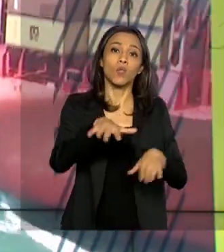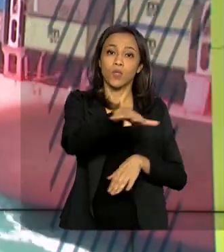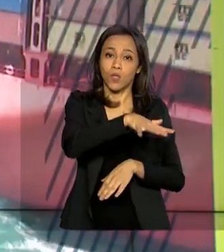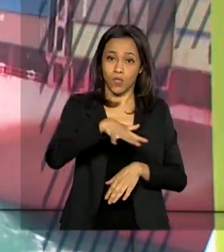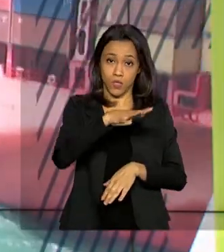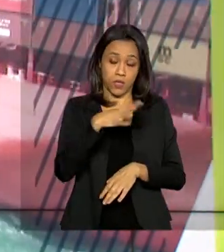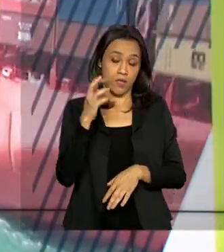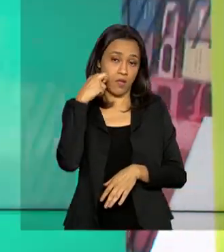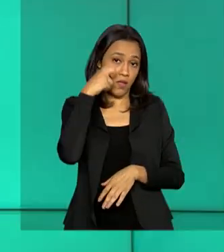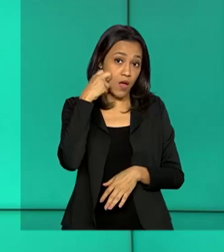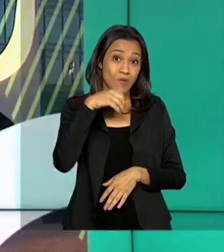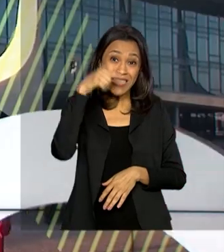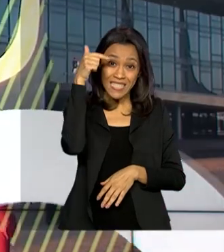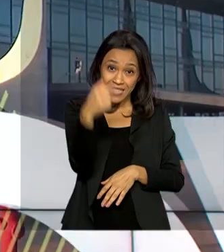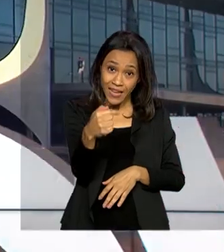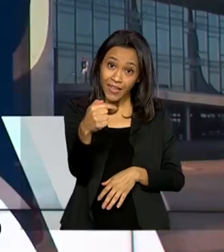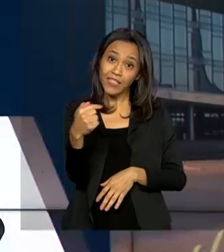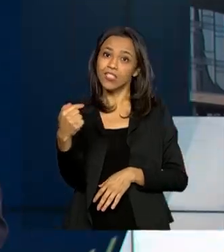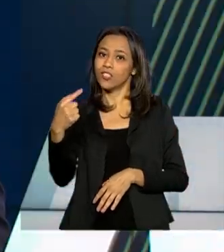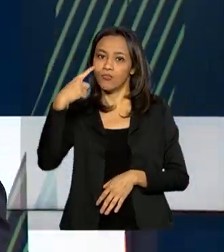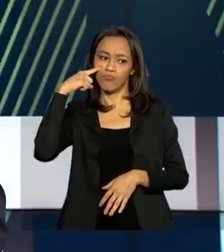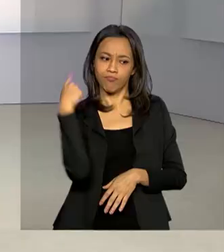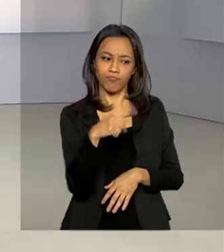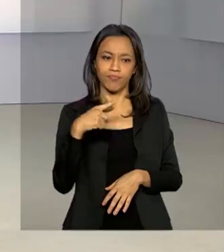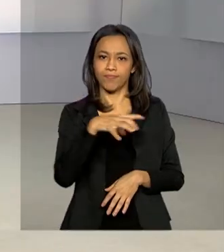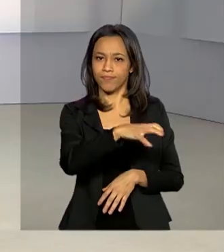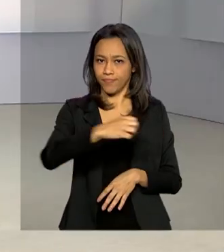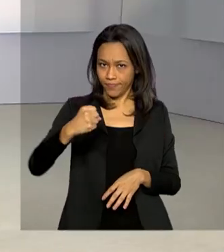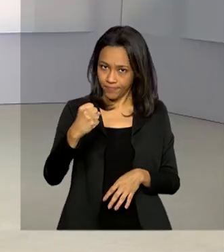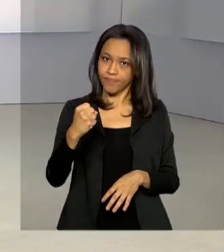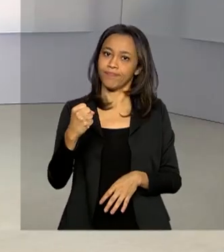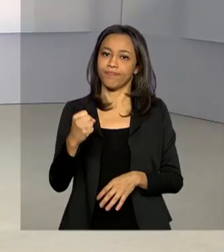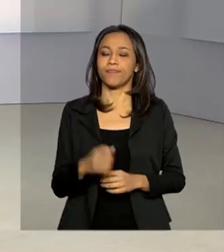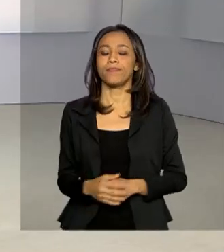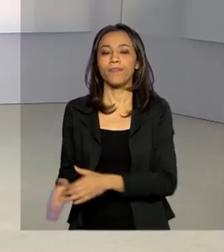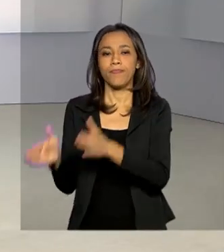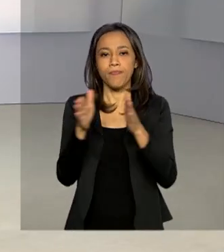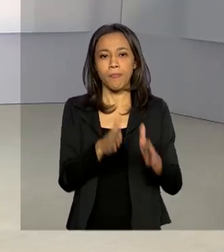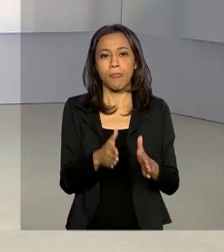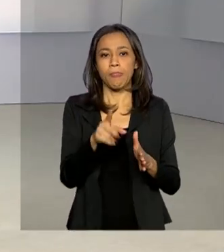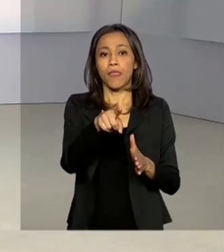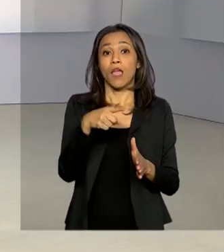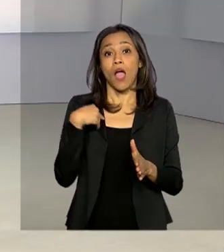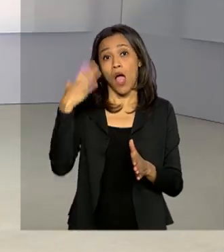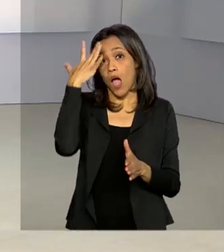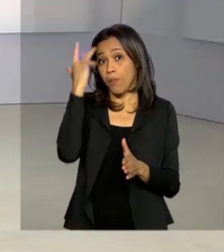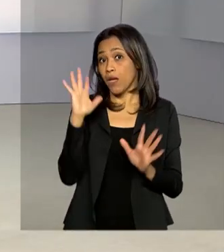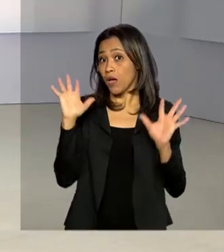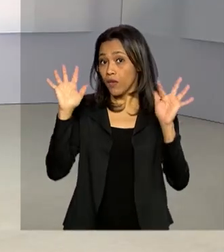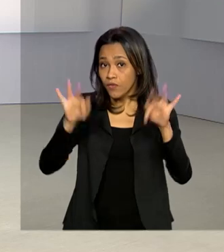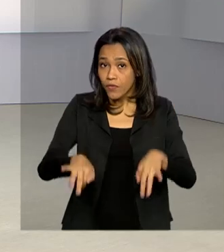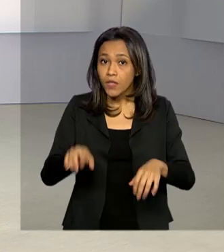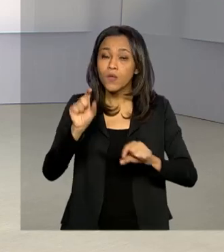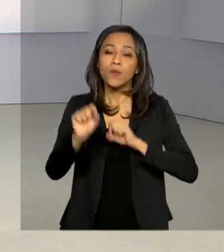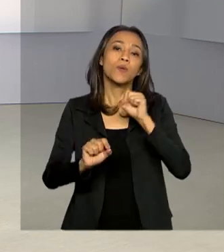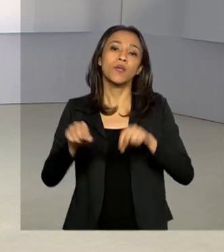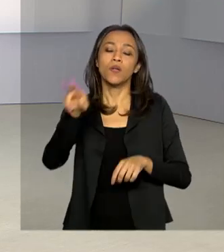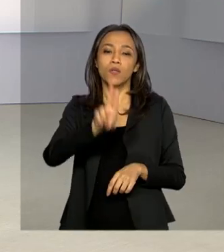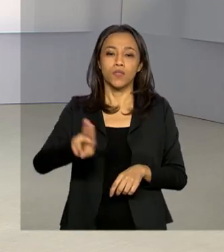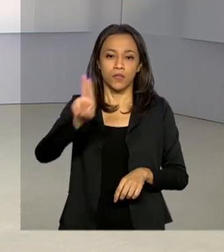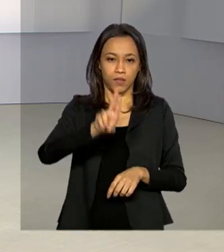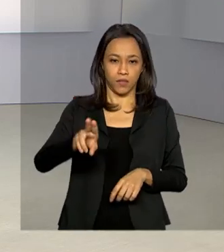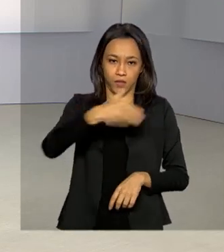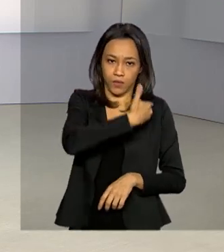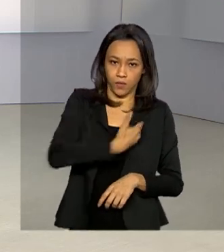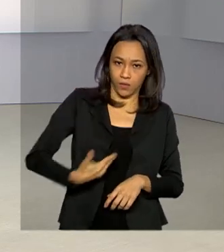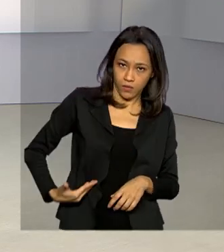cumpridos sete mandados de busca e apreensão. Termina amanhã o prazo para que instituições públicas e privadas de